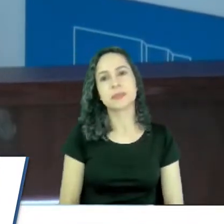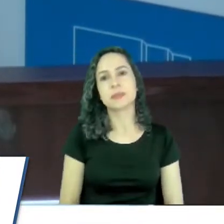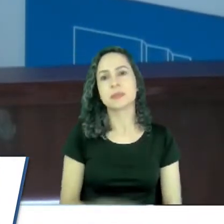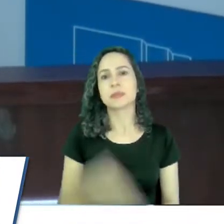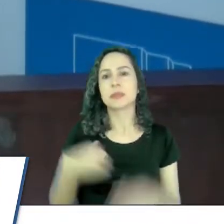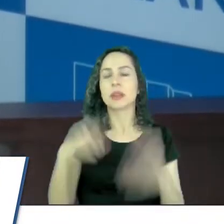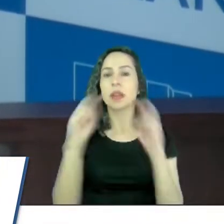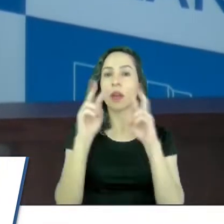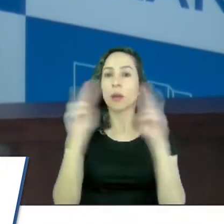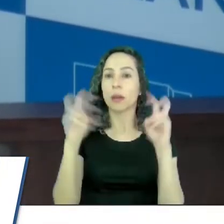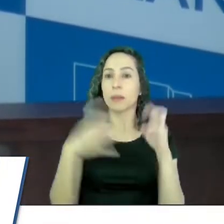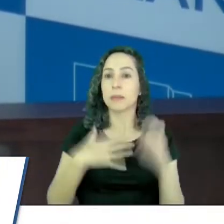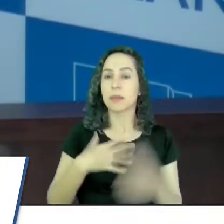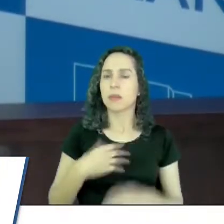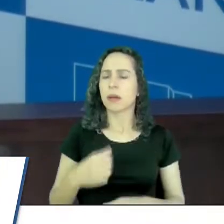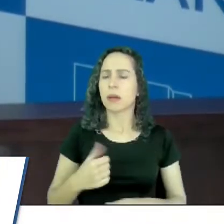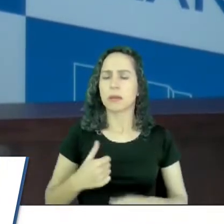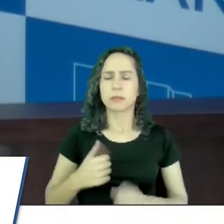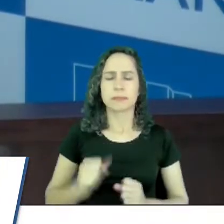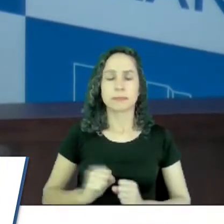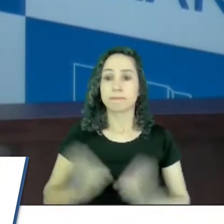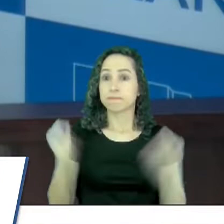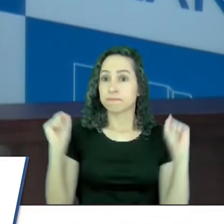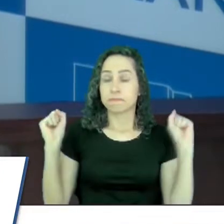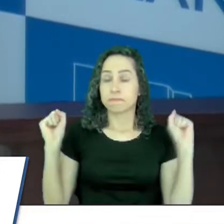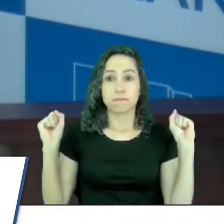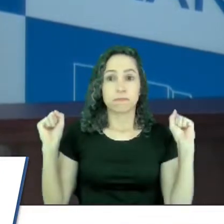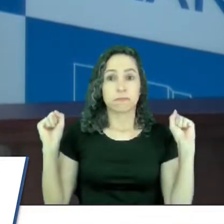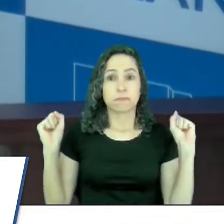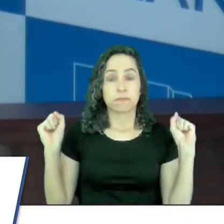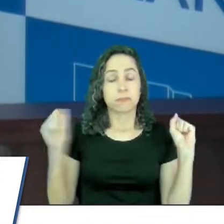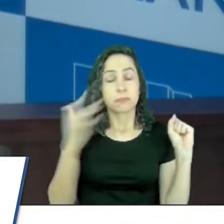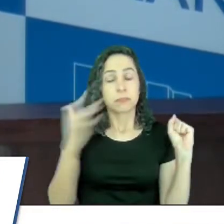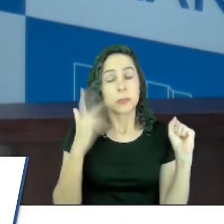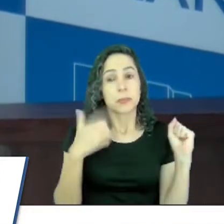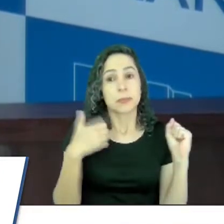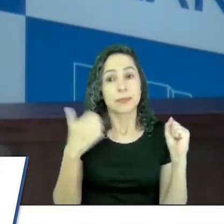é indignação. Não sei se eu vou conseguir falar, tá?